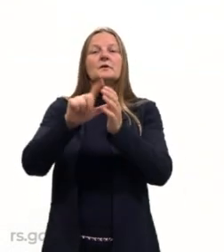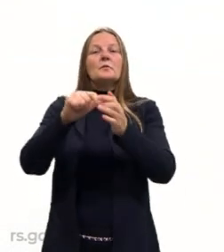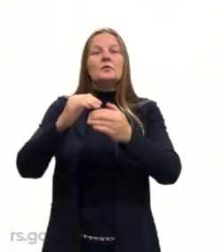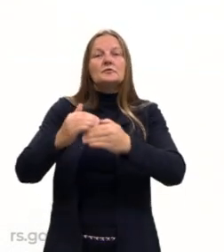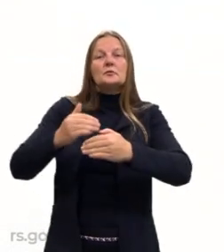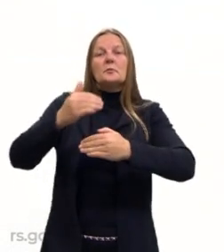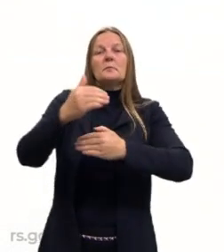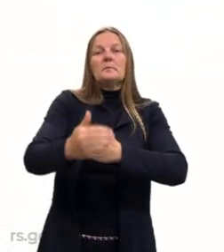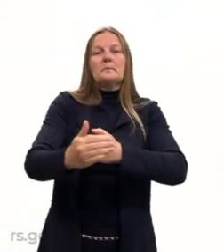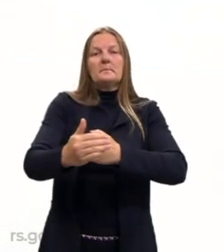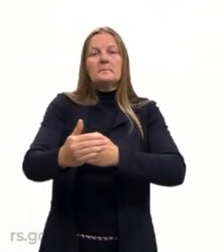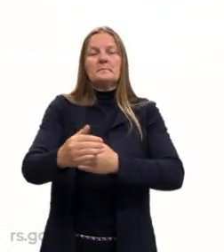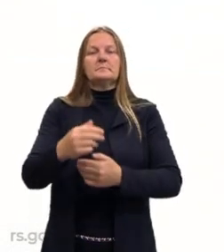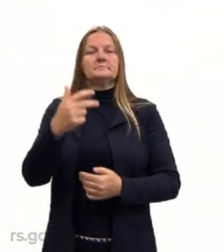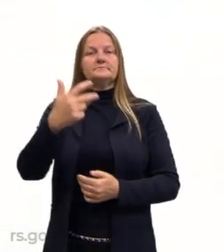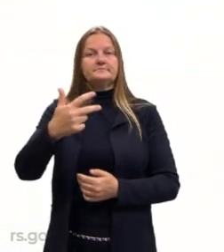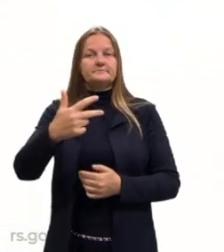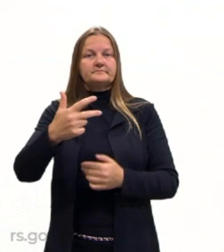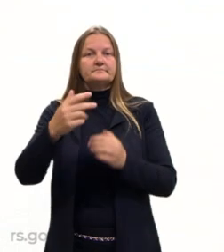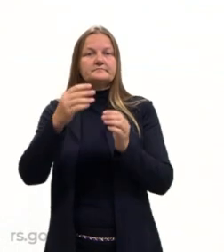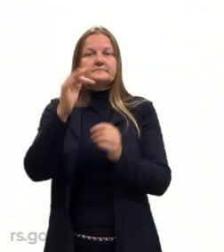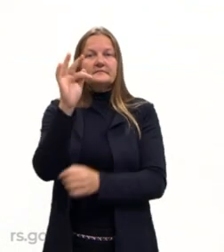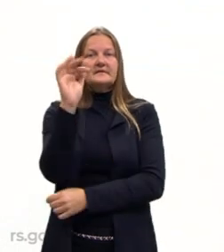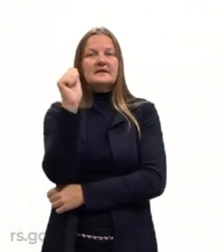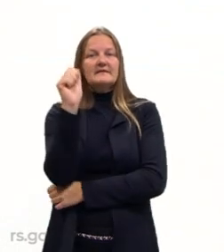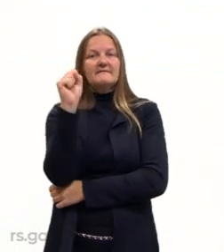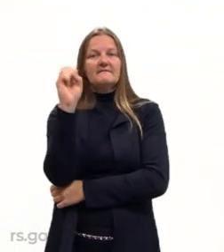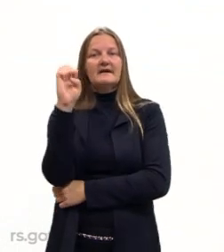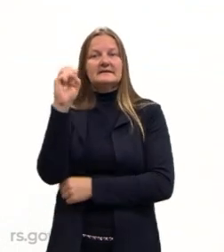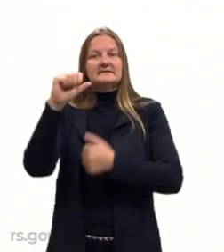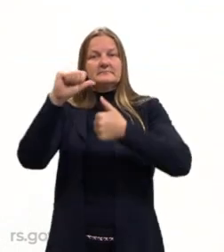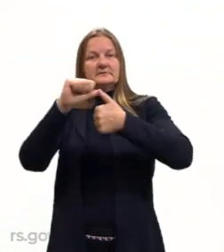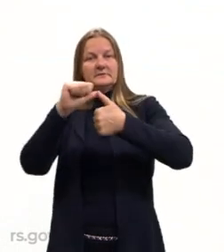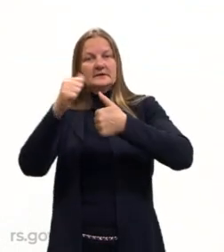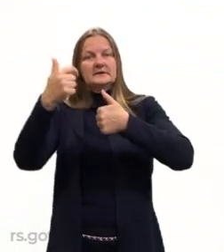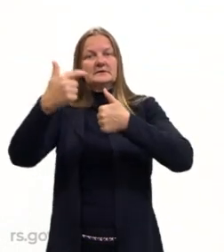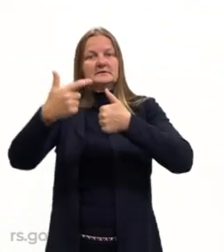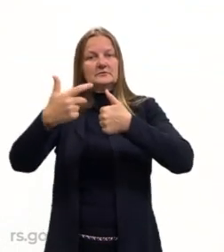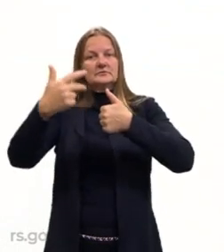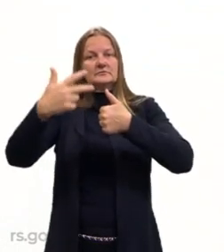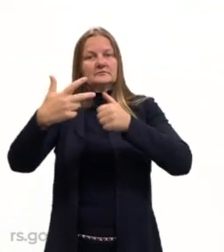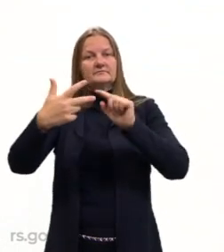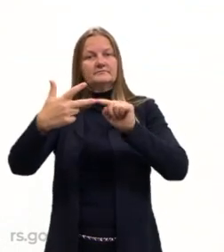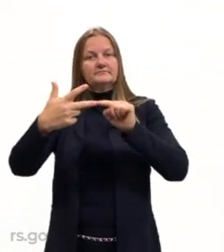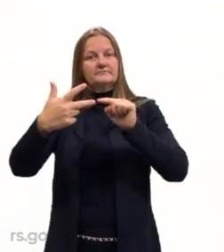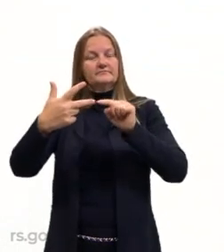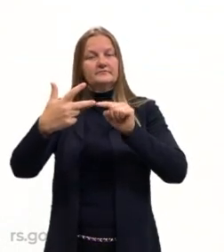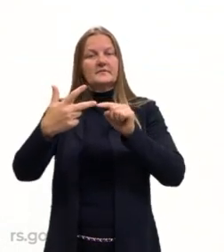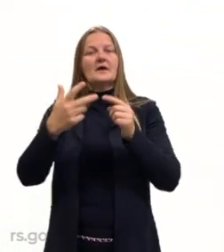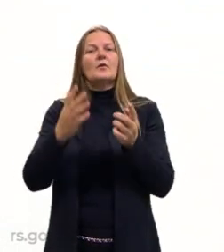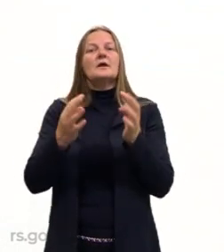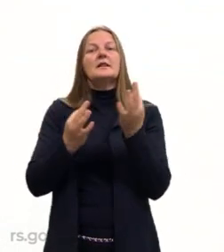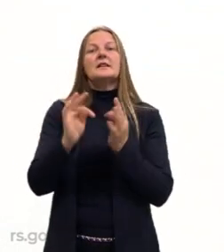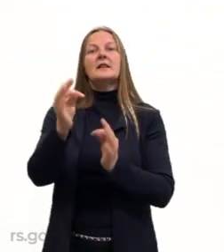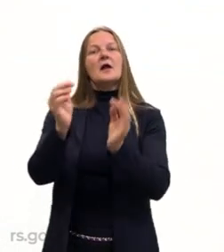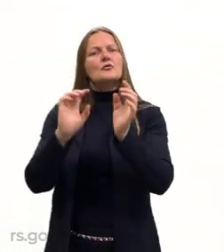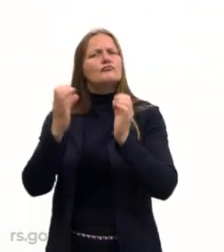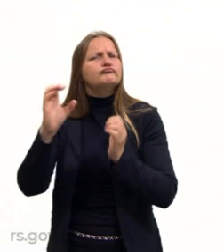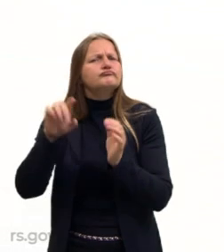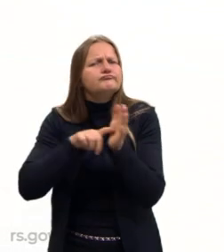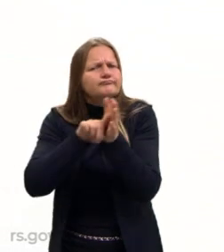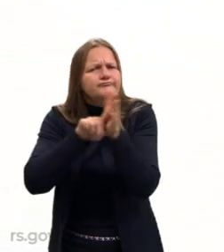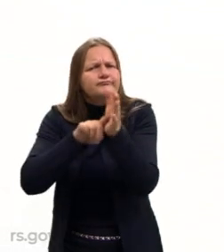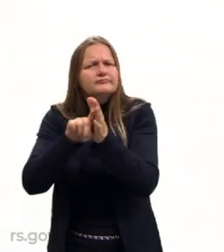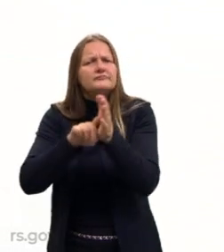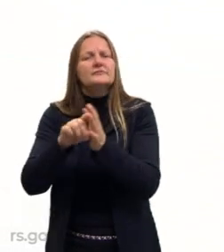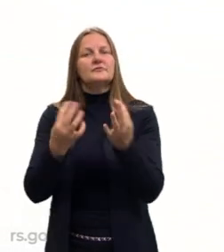justamente, nessa terceira fase da revolução industrial, também muito conhecida como revolução técnico-científica e informacional.